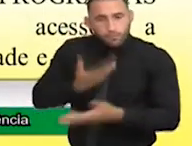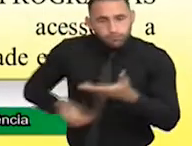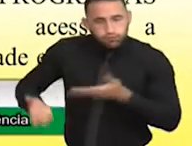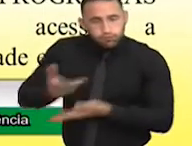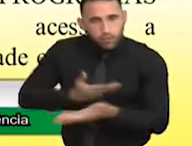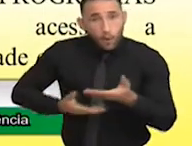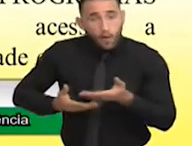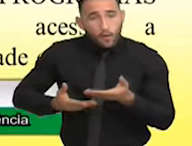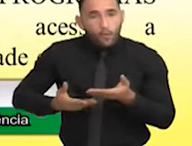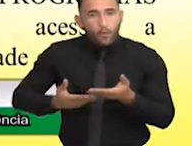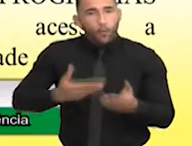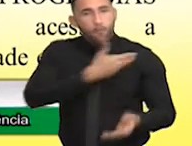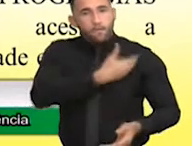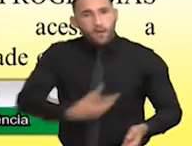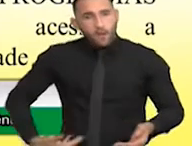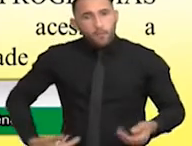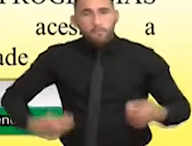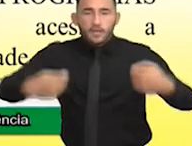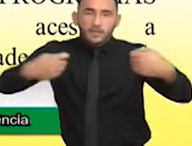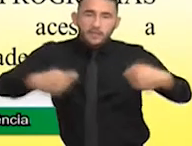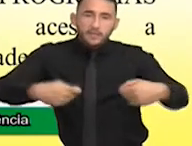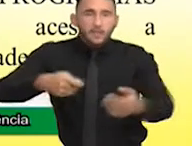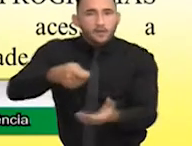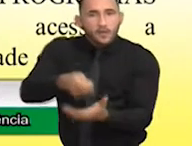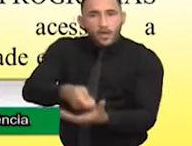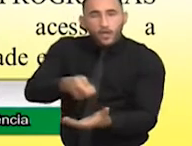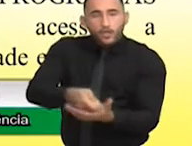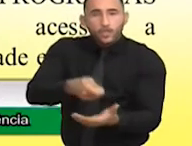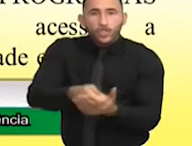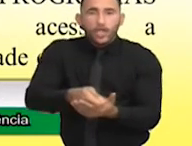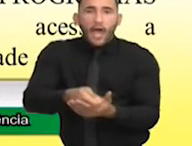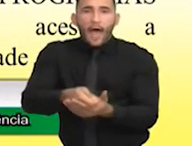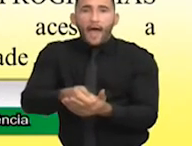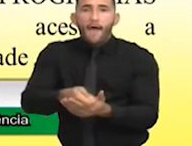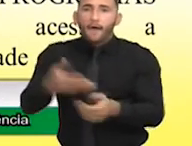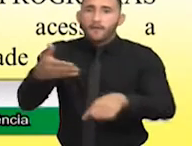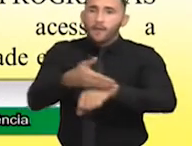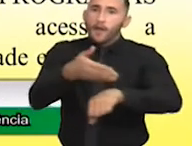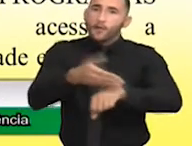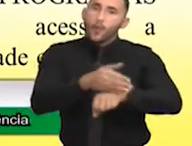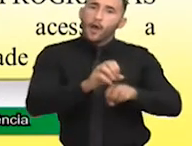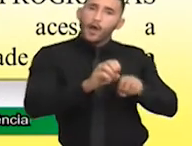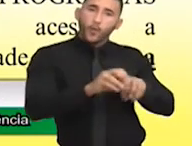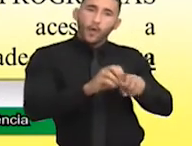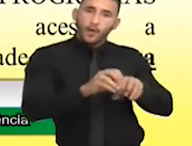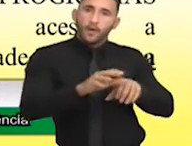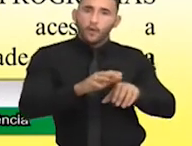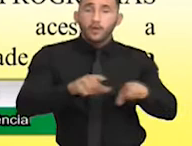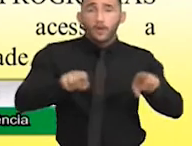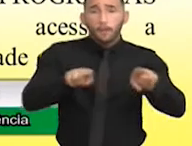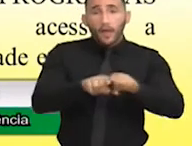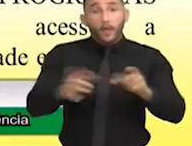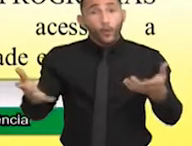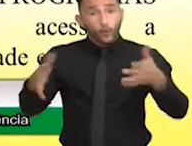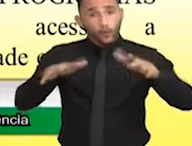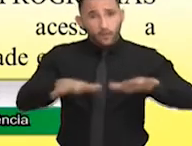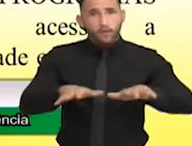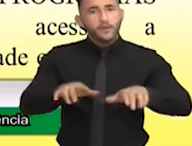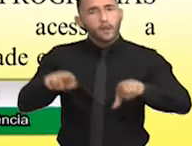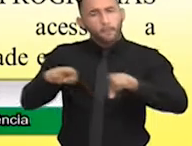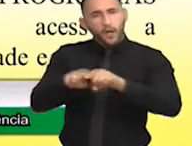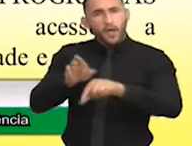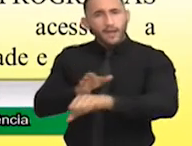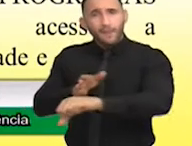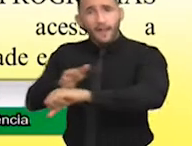poder público, senhores vereadores, também deve garantir acesso à educação de qualidade e inclusiva, acesso ao mercado de